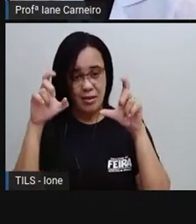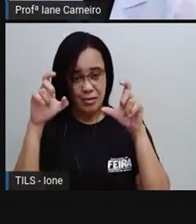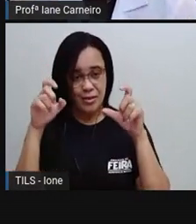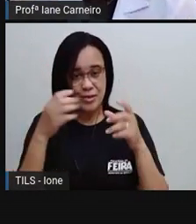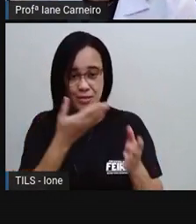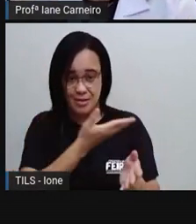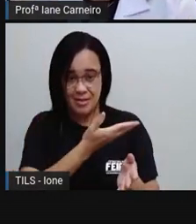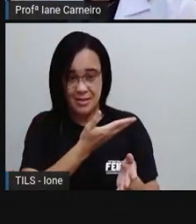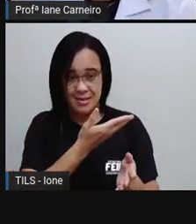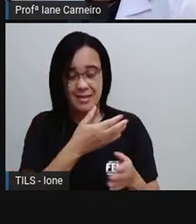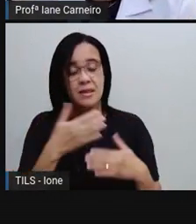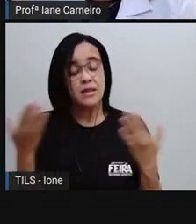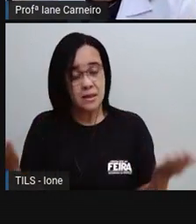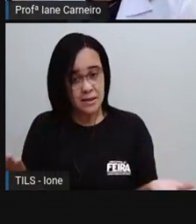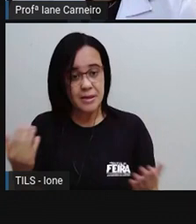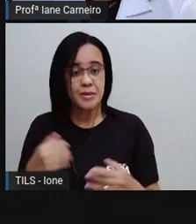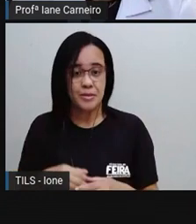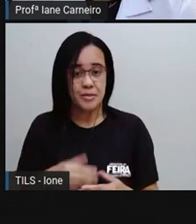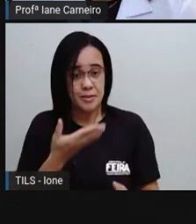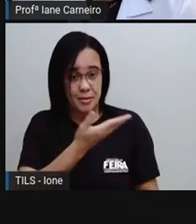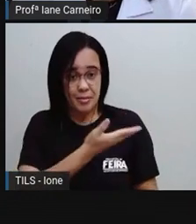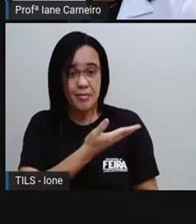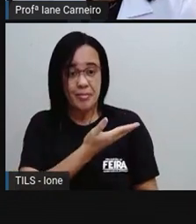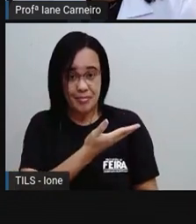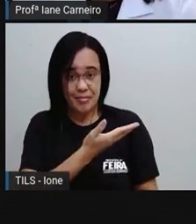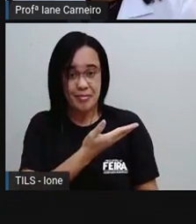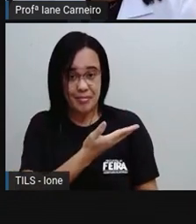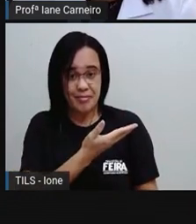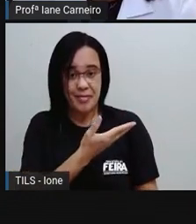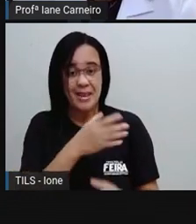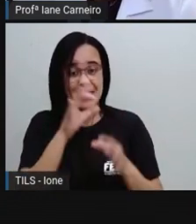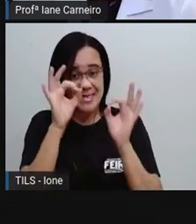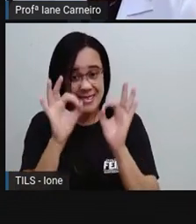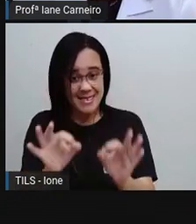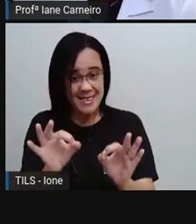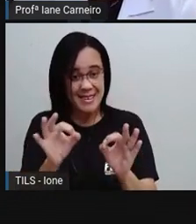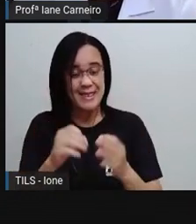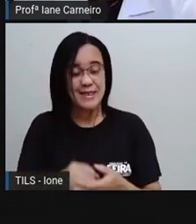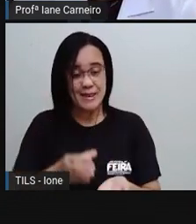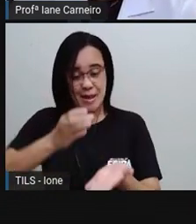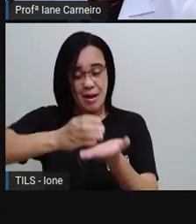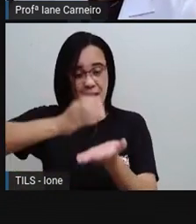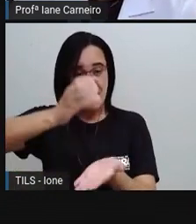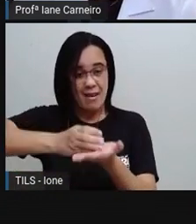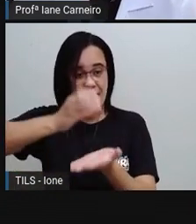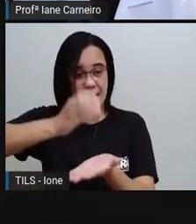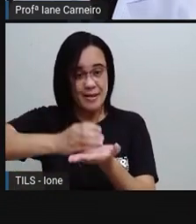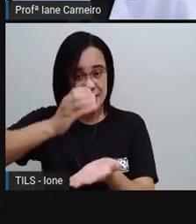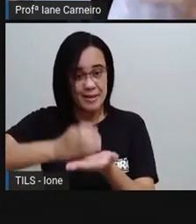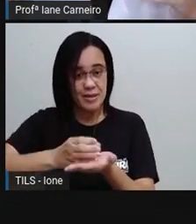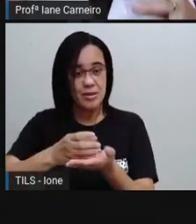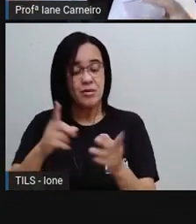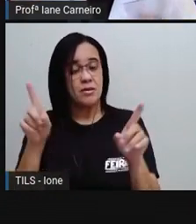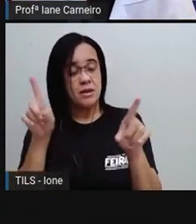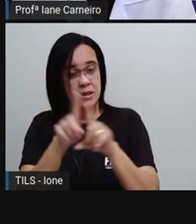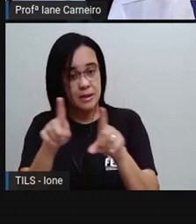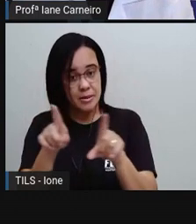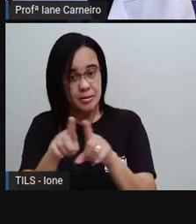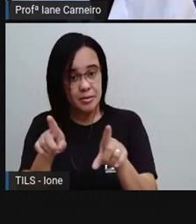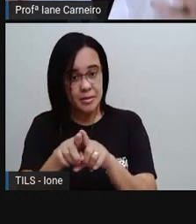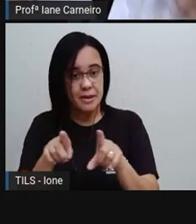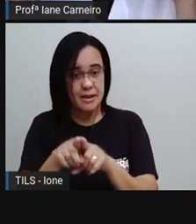Então, aqui, ó, a Pró colocou a quantidade de copos e a Pró também colocou a quantidade, né, o quanto que esses